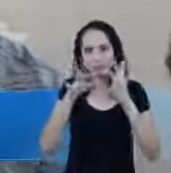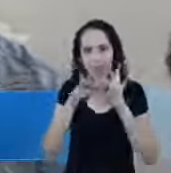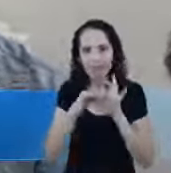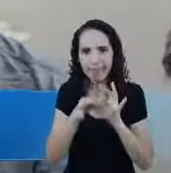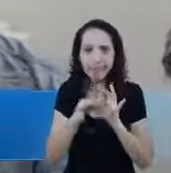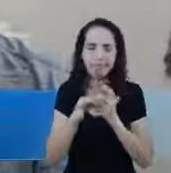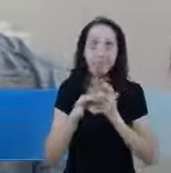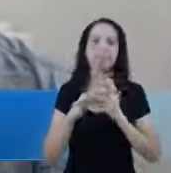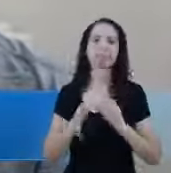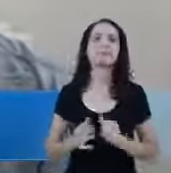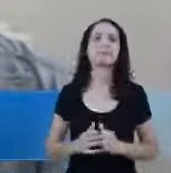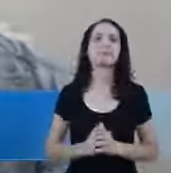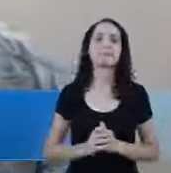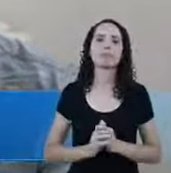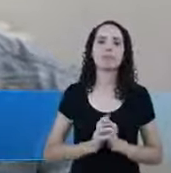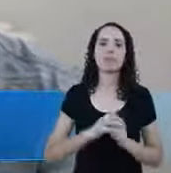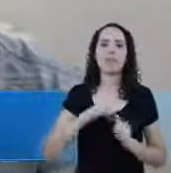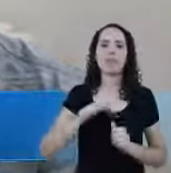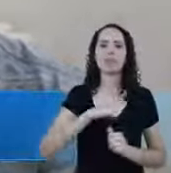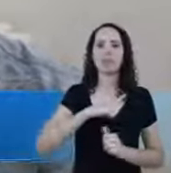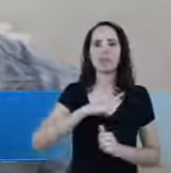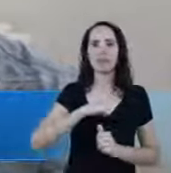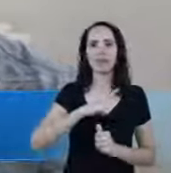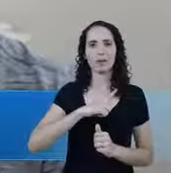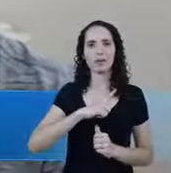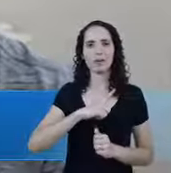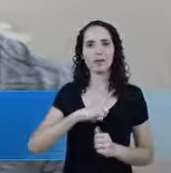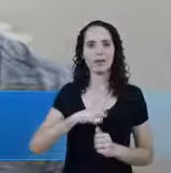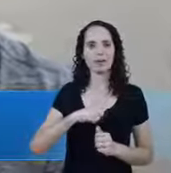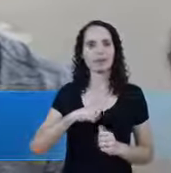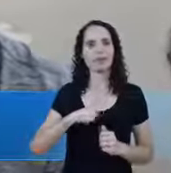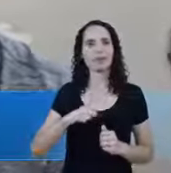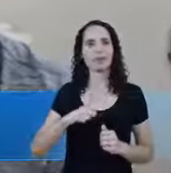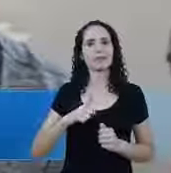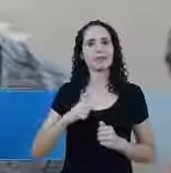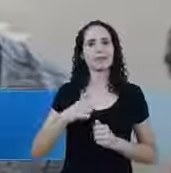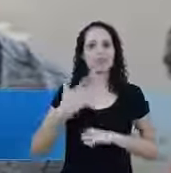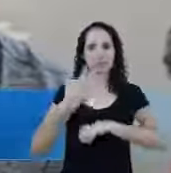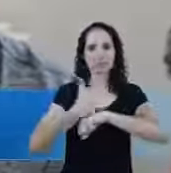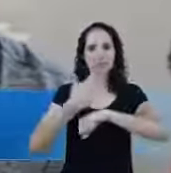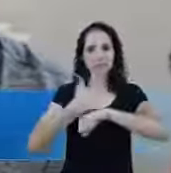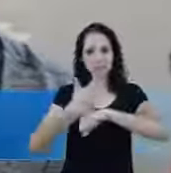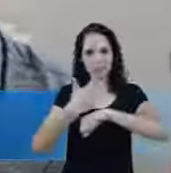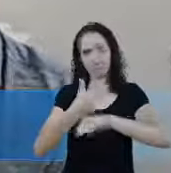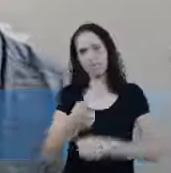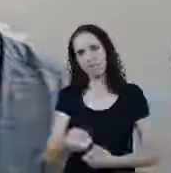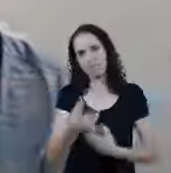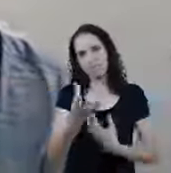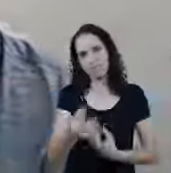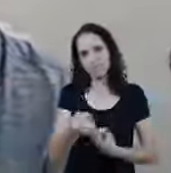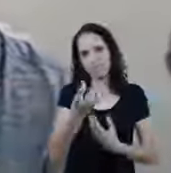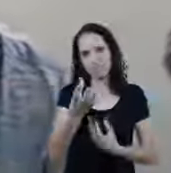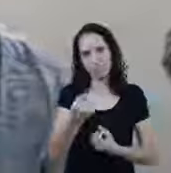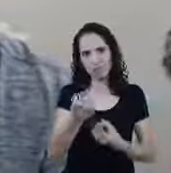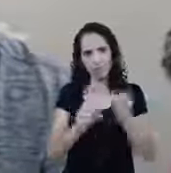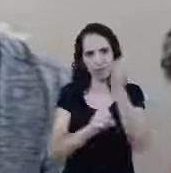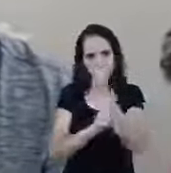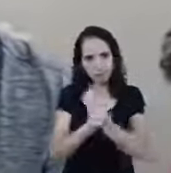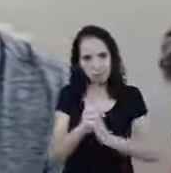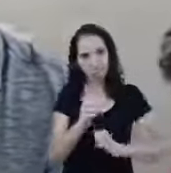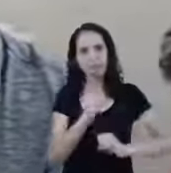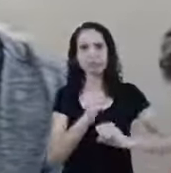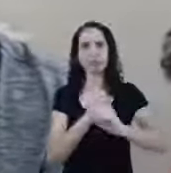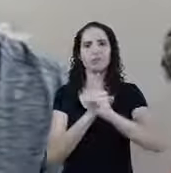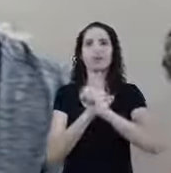Atado E a gente tem feito questão De estar com essas lives Via conselho de pastores Para informar Tanto a sociedade